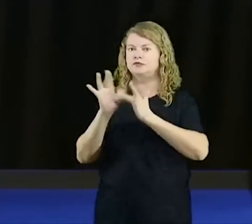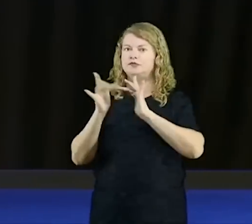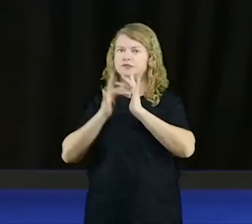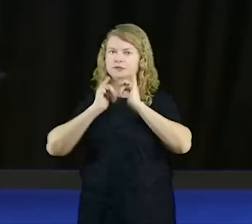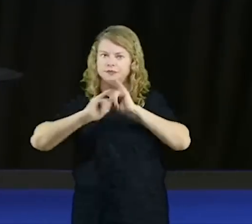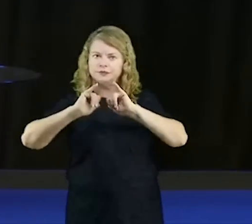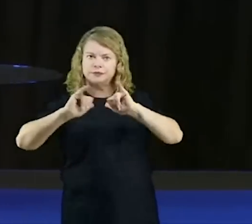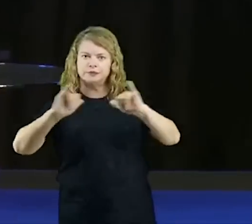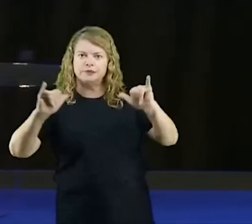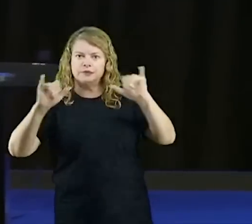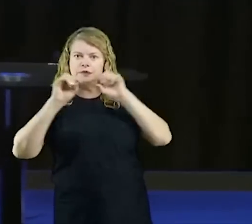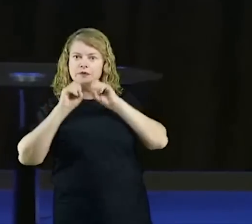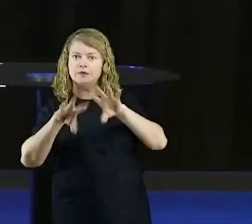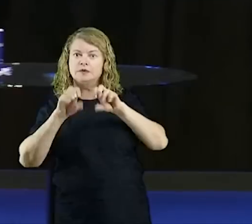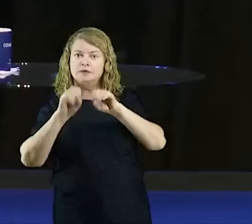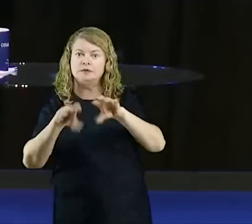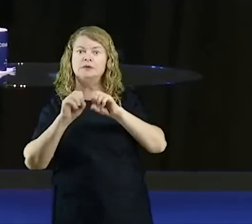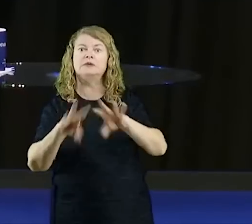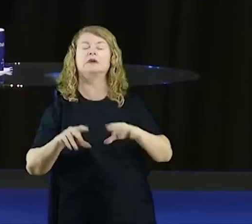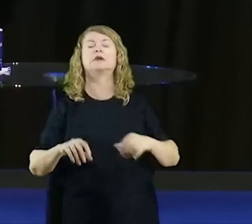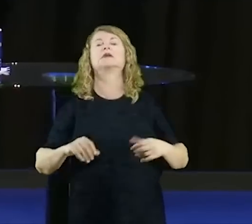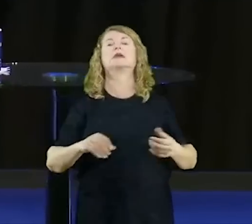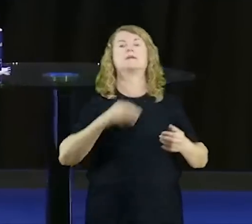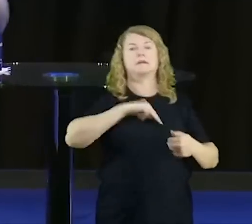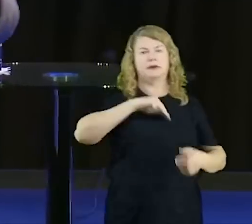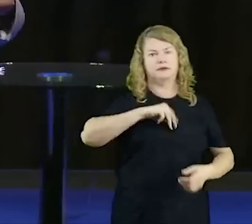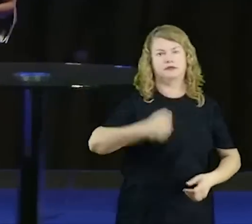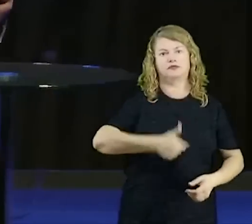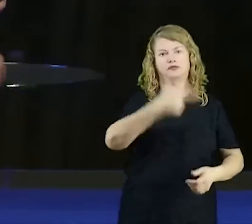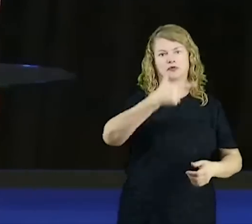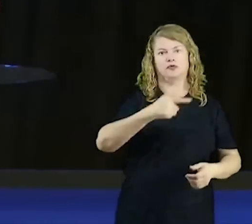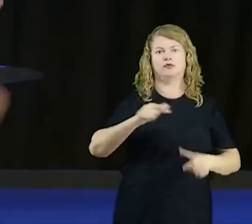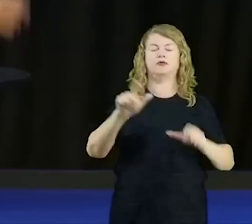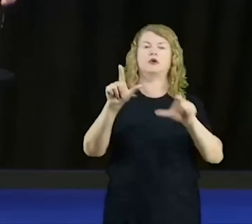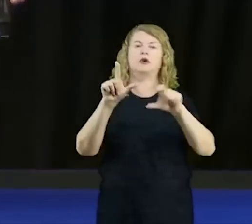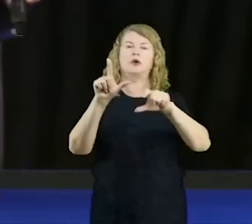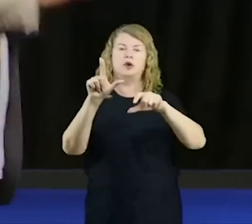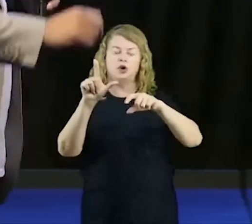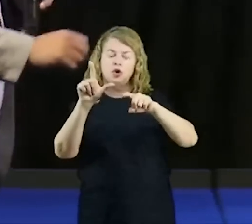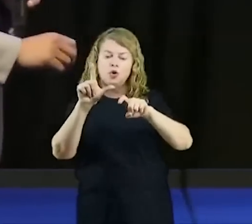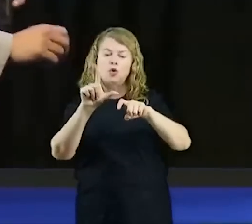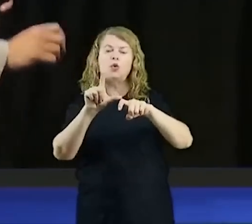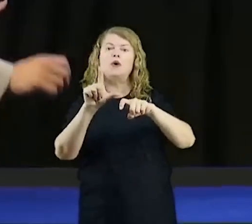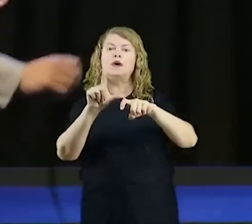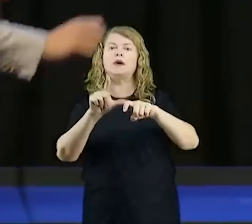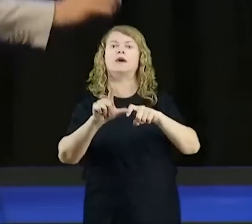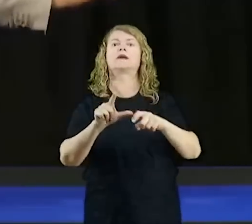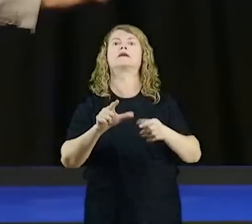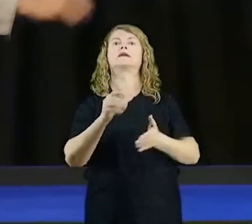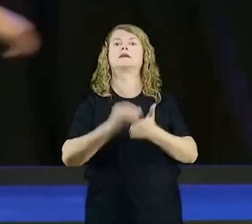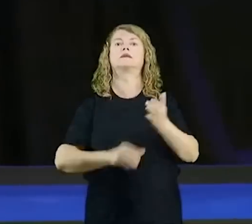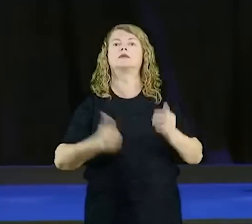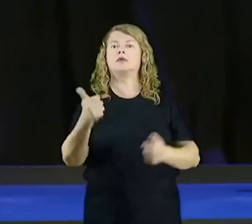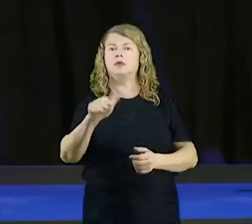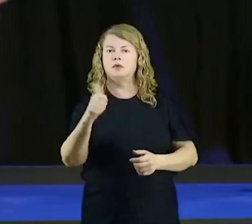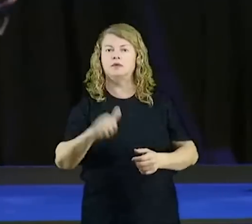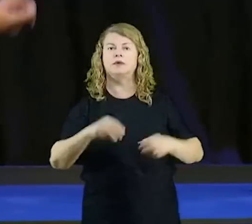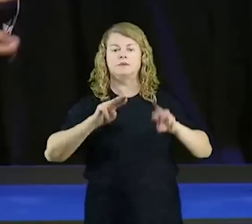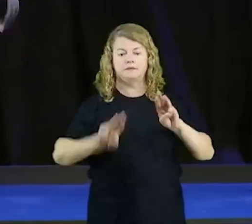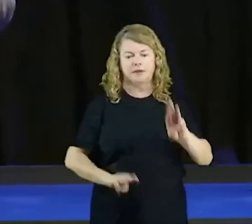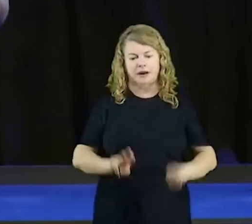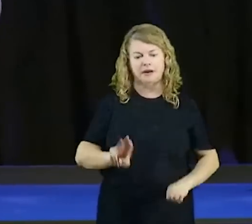não é só em Mateus 12. É em Lucas 11. É em Lucas, capítulo 7. É em Marcos, capítulo 7. Ele se